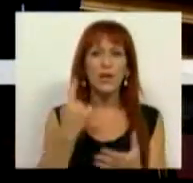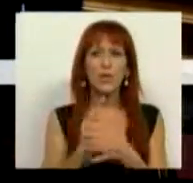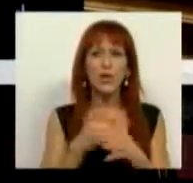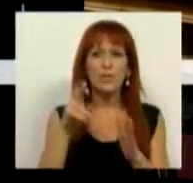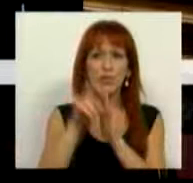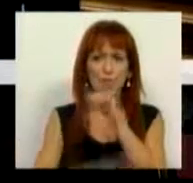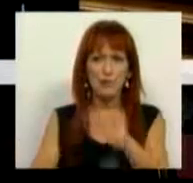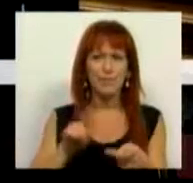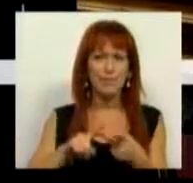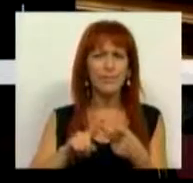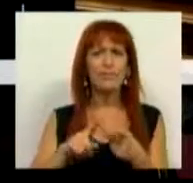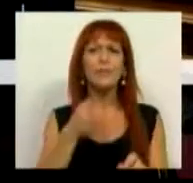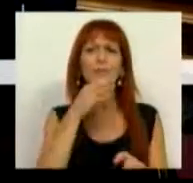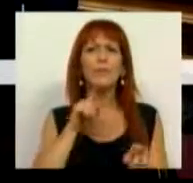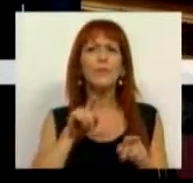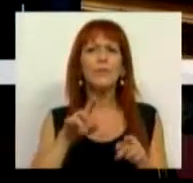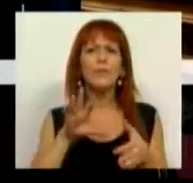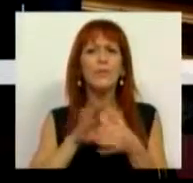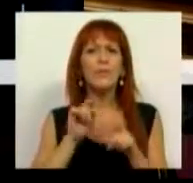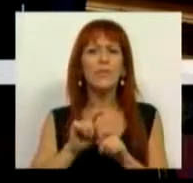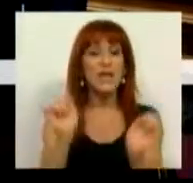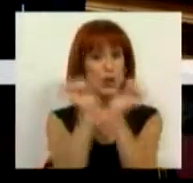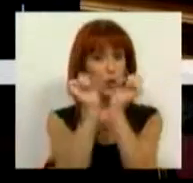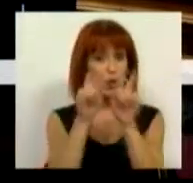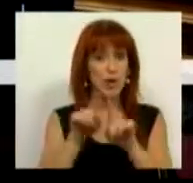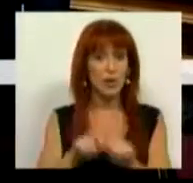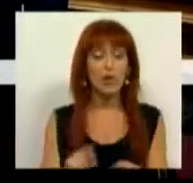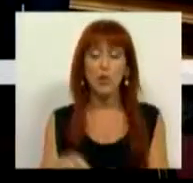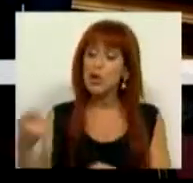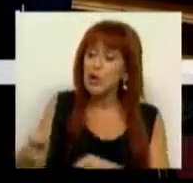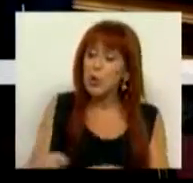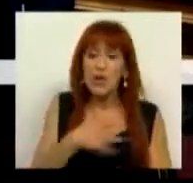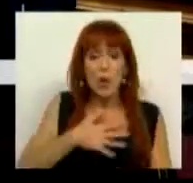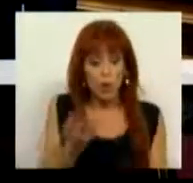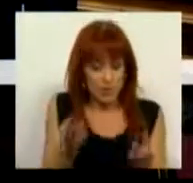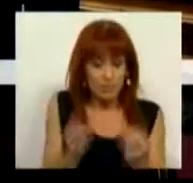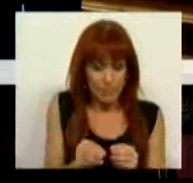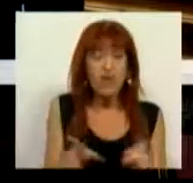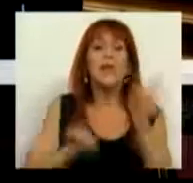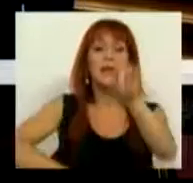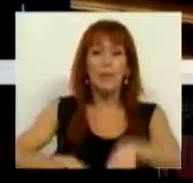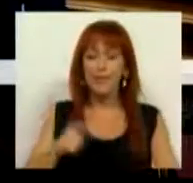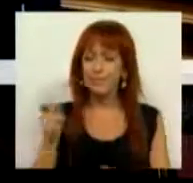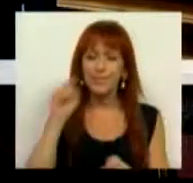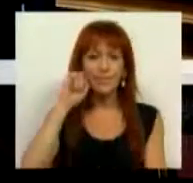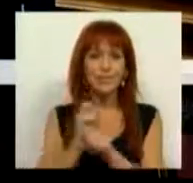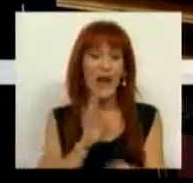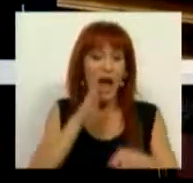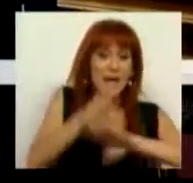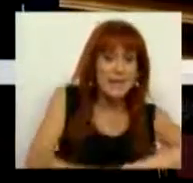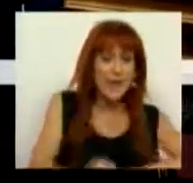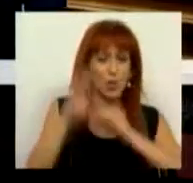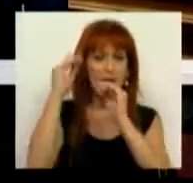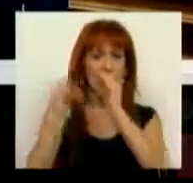registro, voltamos a insistir na questão da segurança social e dos seguros de saúde adequados, voltamos a insistir no acesso